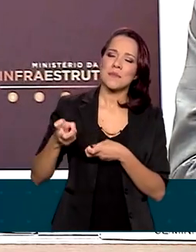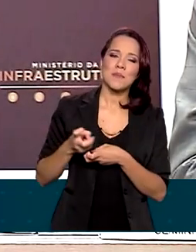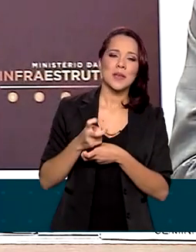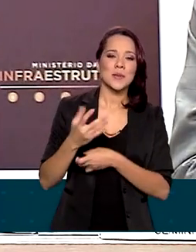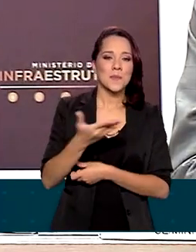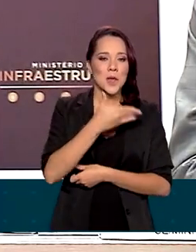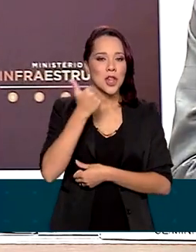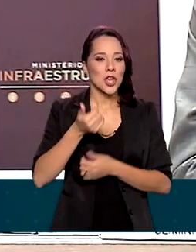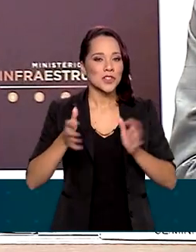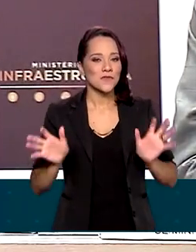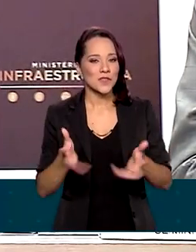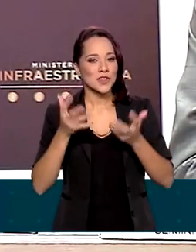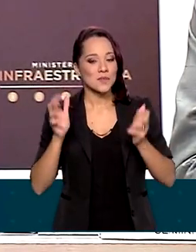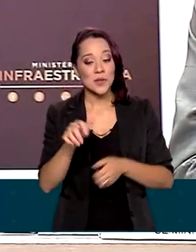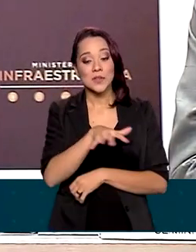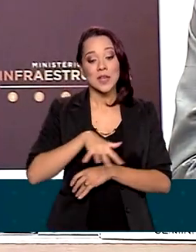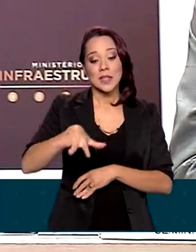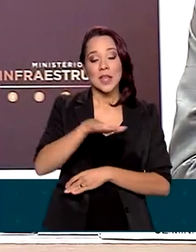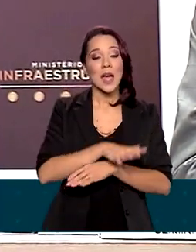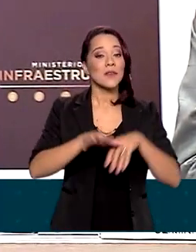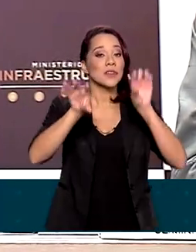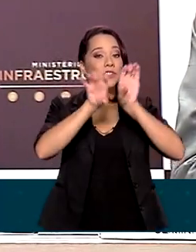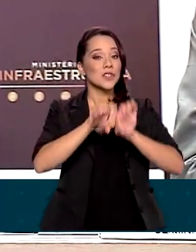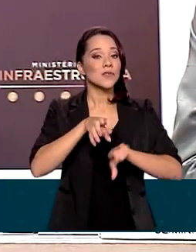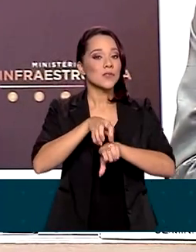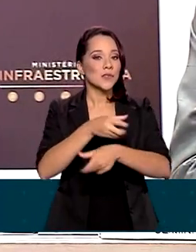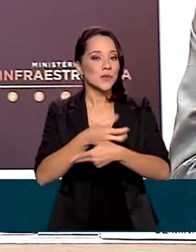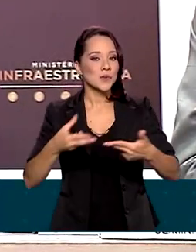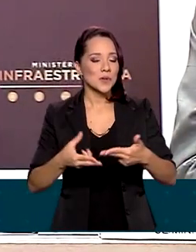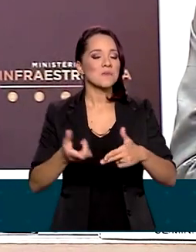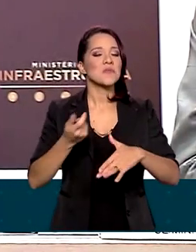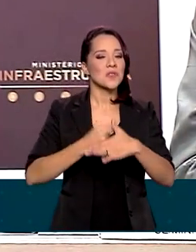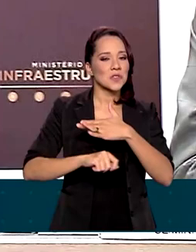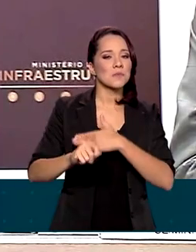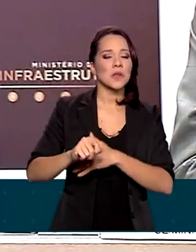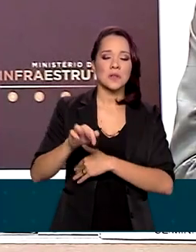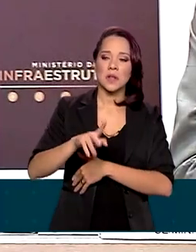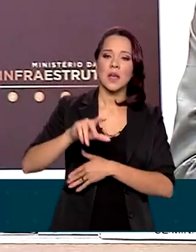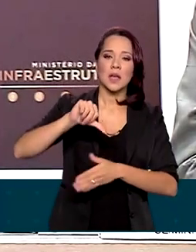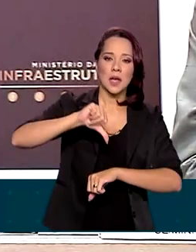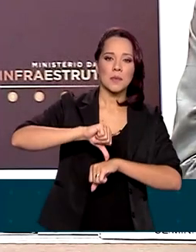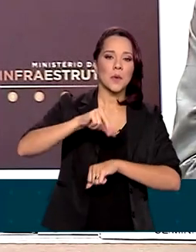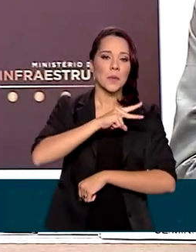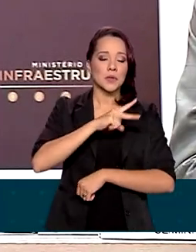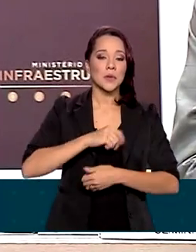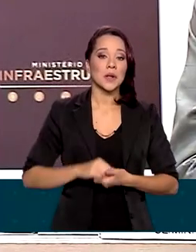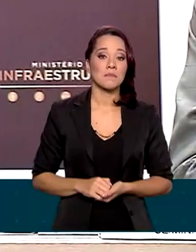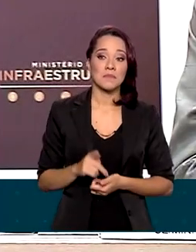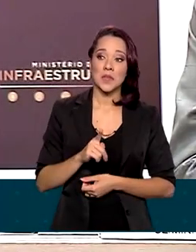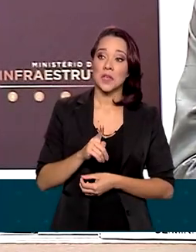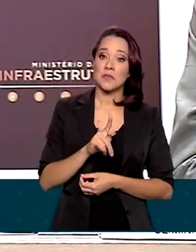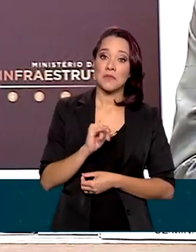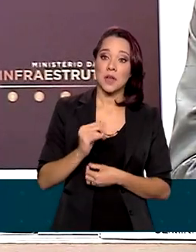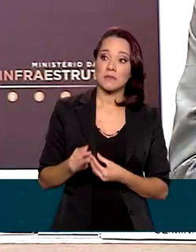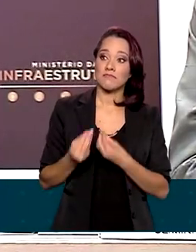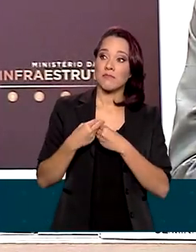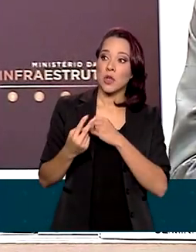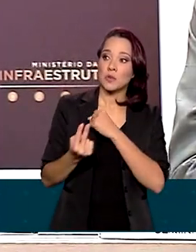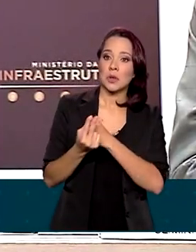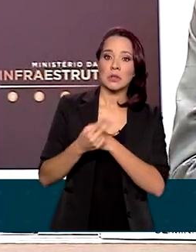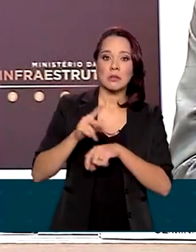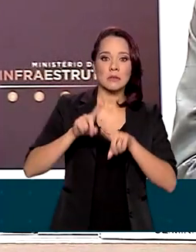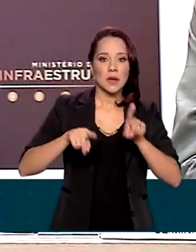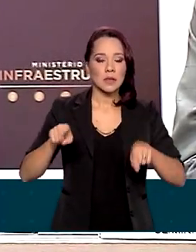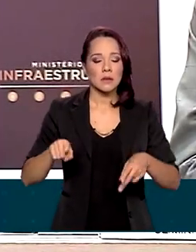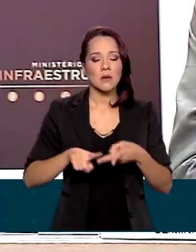incremento de investimento no setor de infraestrutura e o investimento lastreado em capital privado, o vai nos blindar das variações